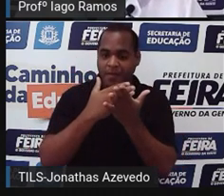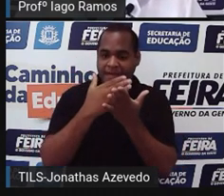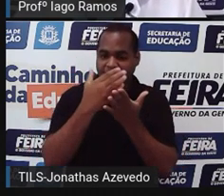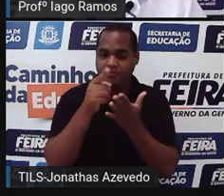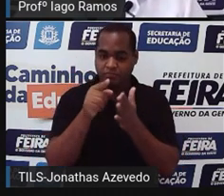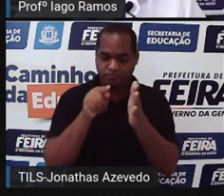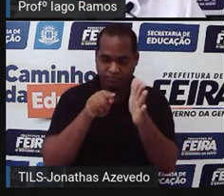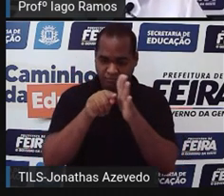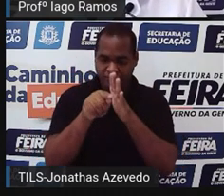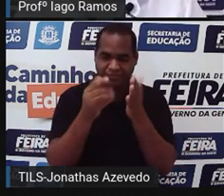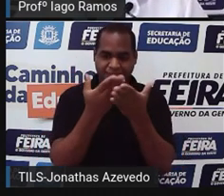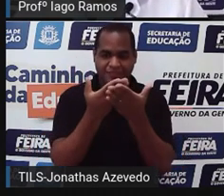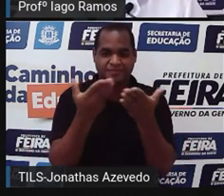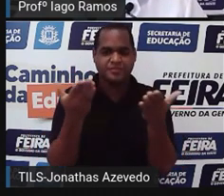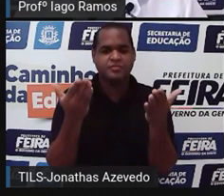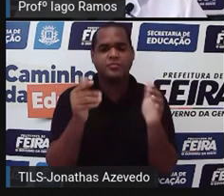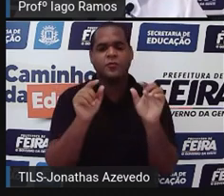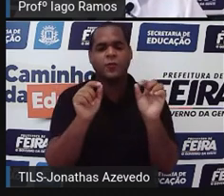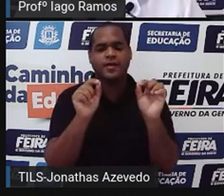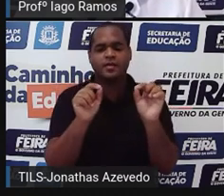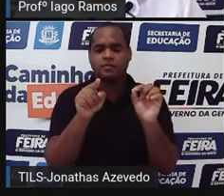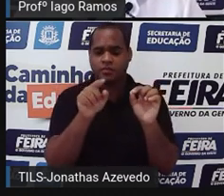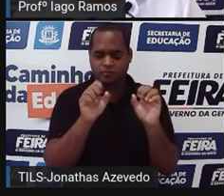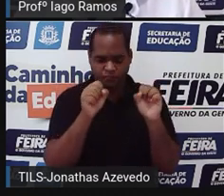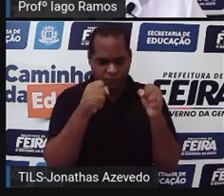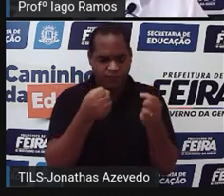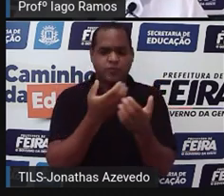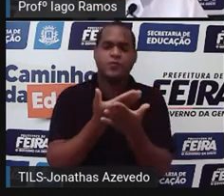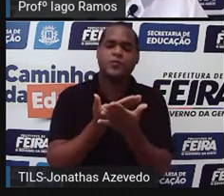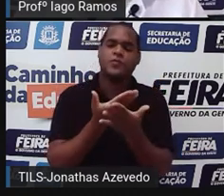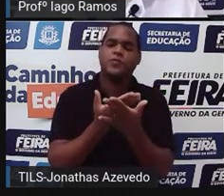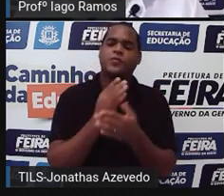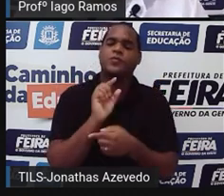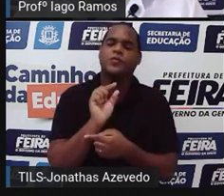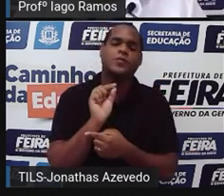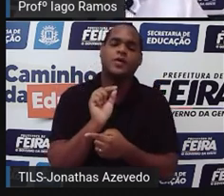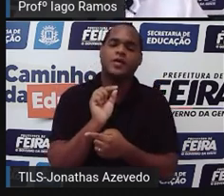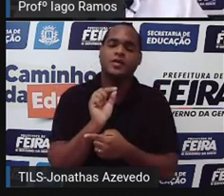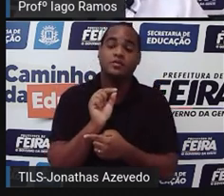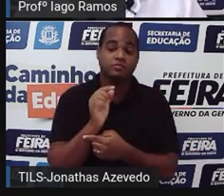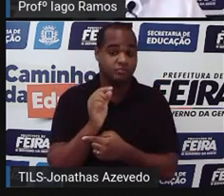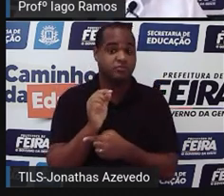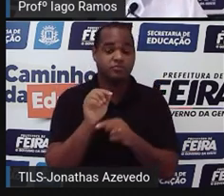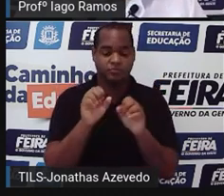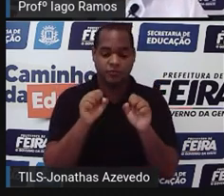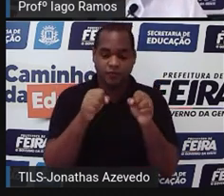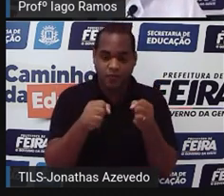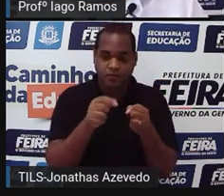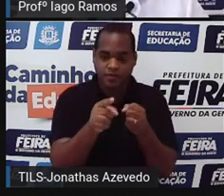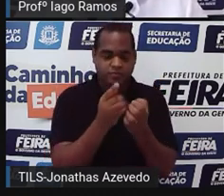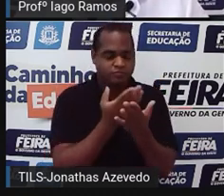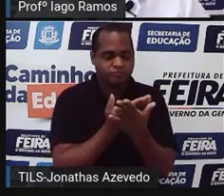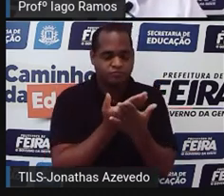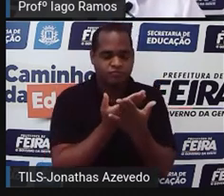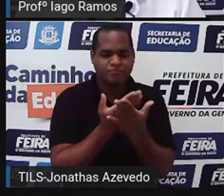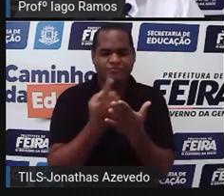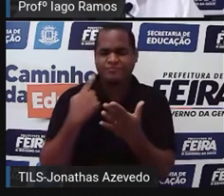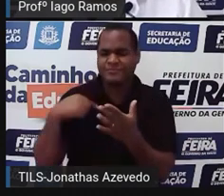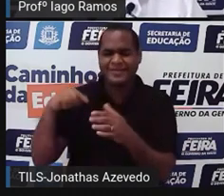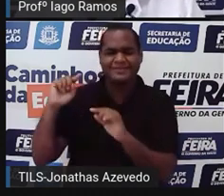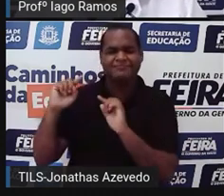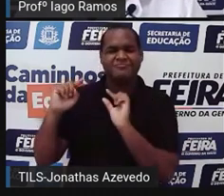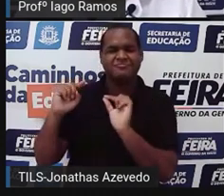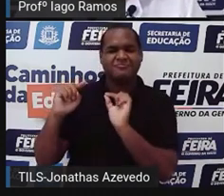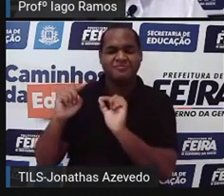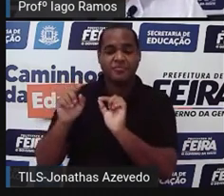você, o que é que nós estamos estudando, né? O é que a gente estudou na aula anterior e que a gente vai